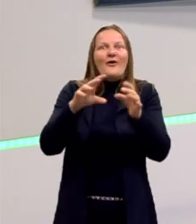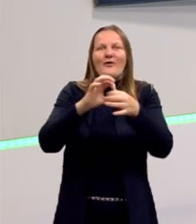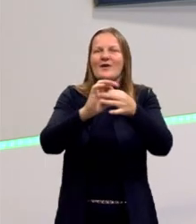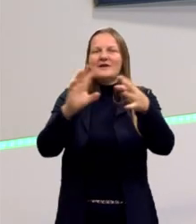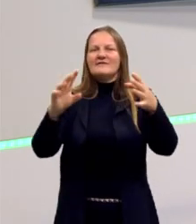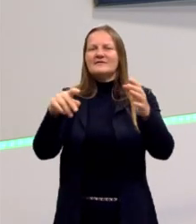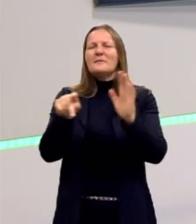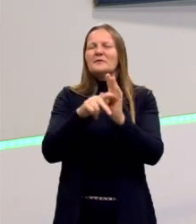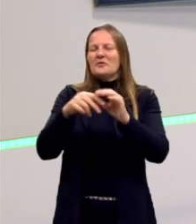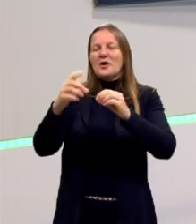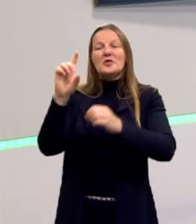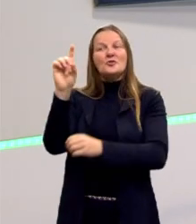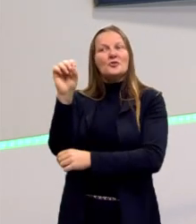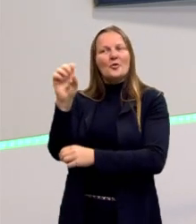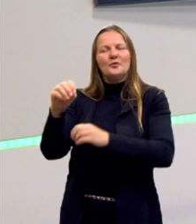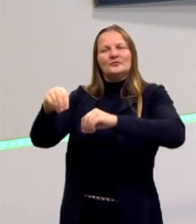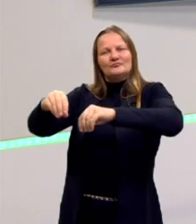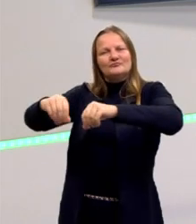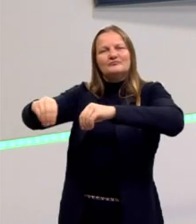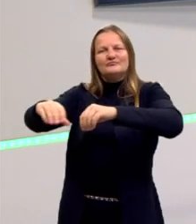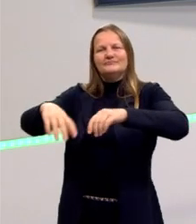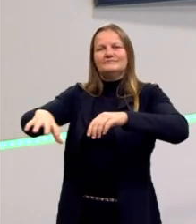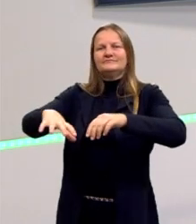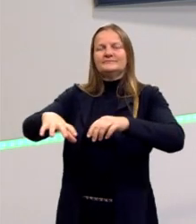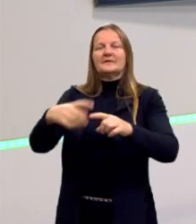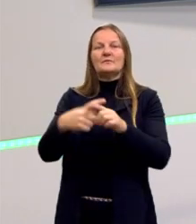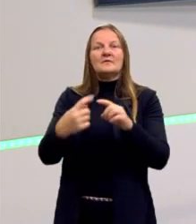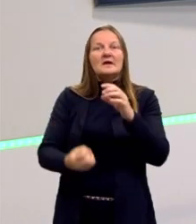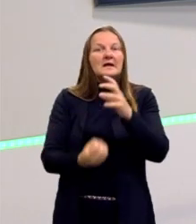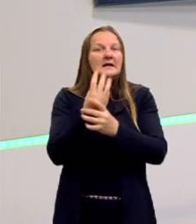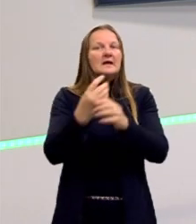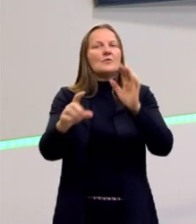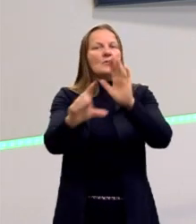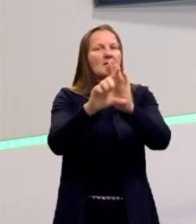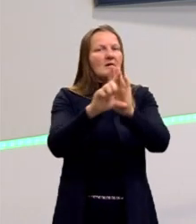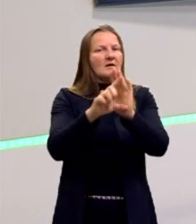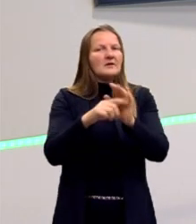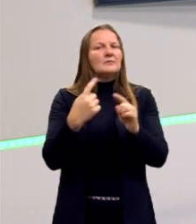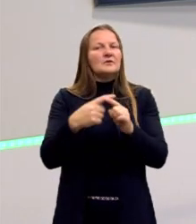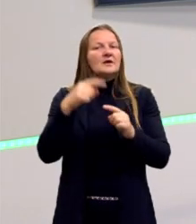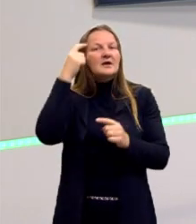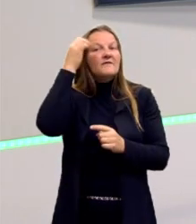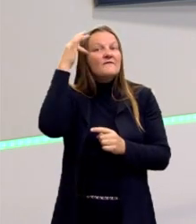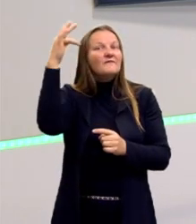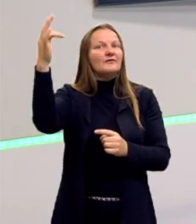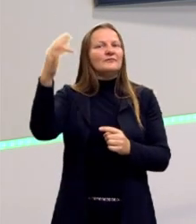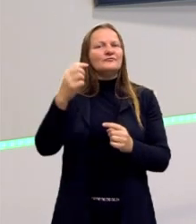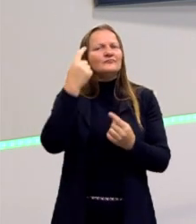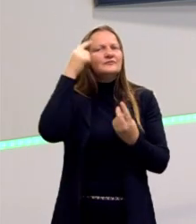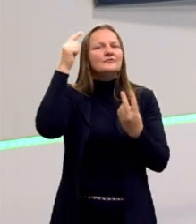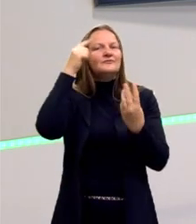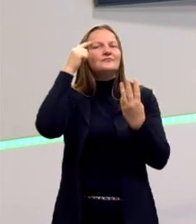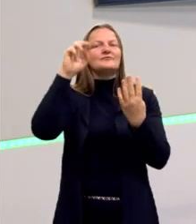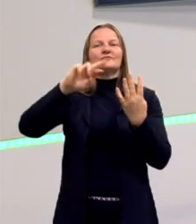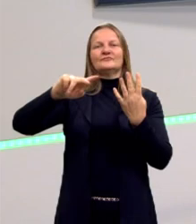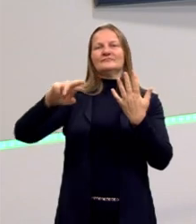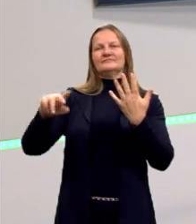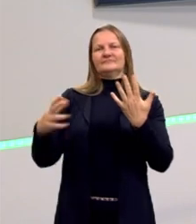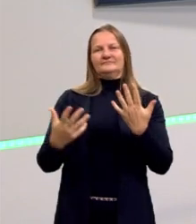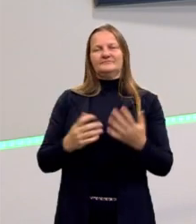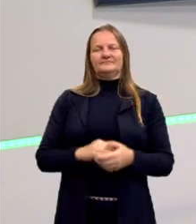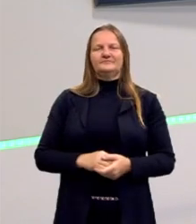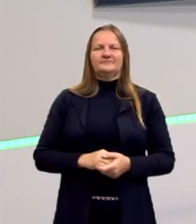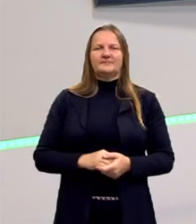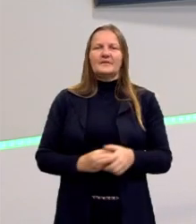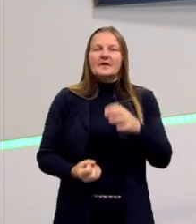Então, por isso foi necessário criar uma lei, porque haviam filósofos com ideias diferentes. Então, a necessidade de criar uma lei. E também